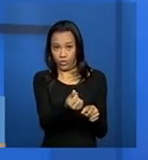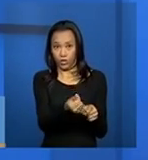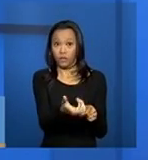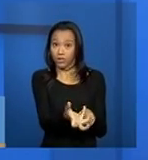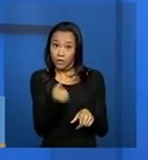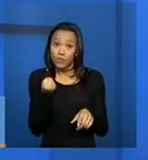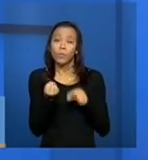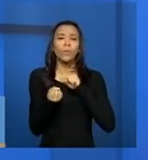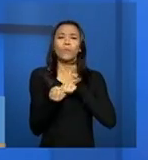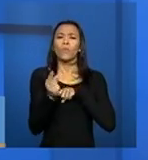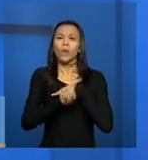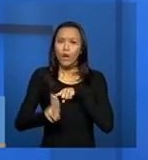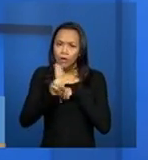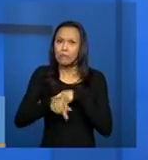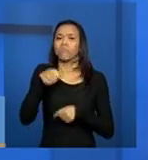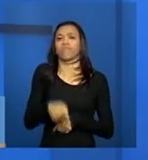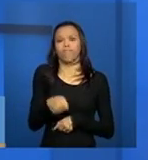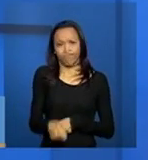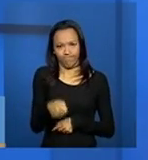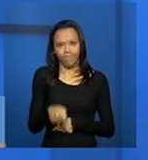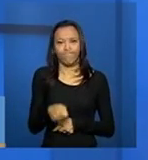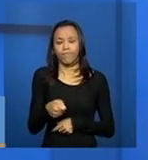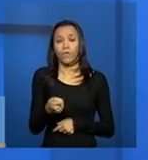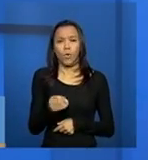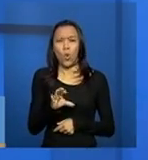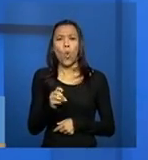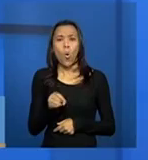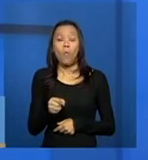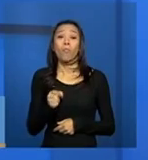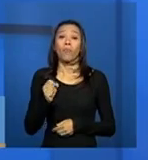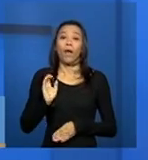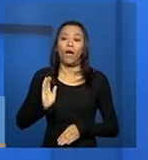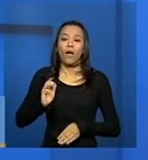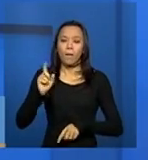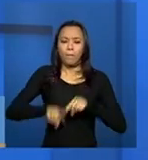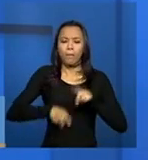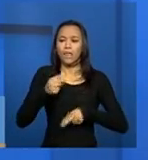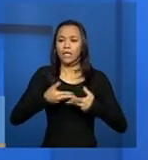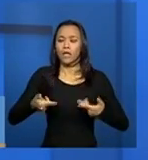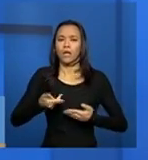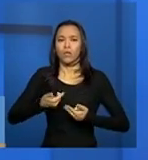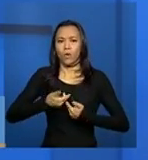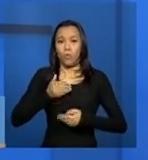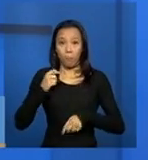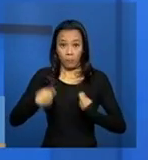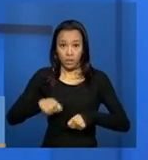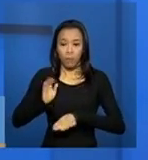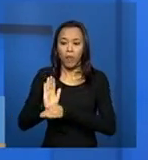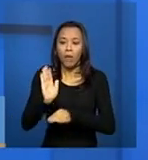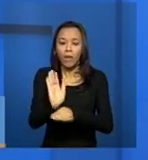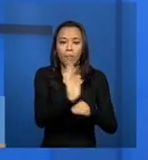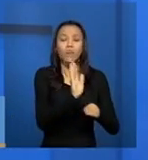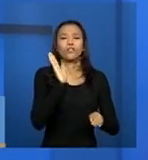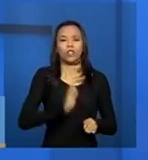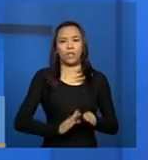deverá ser utilizado obrigatoriamente na forma de custeio. Então essa é uma forma já delimitada em legislação e